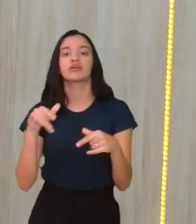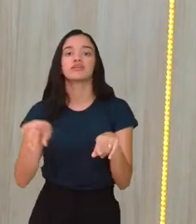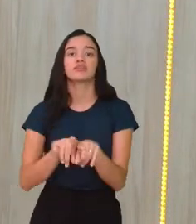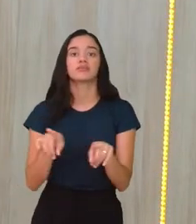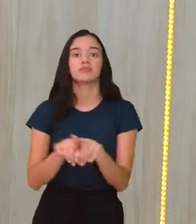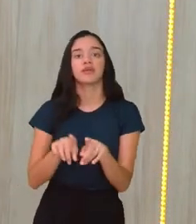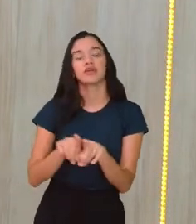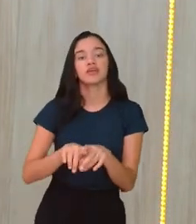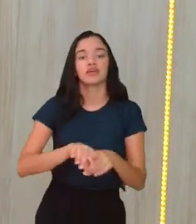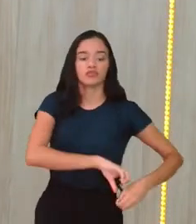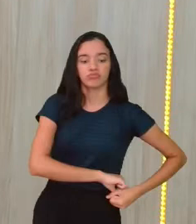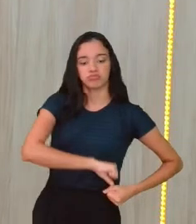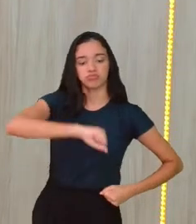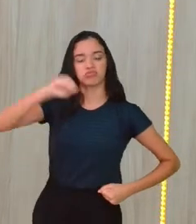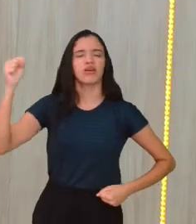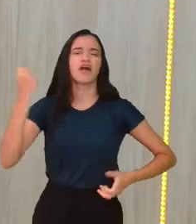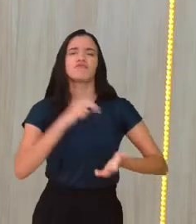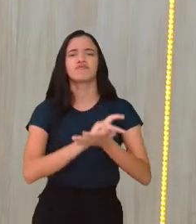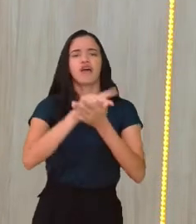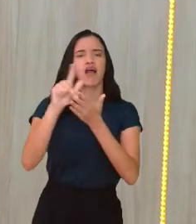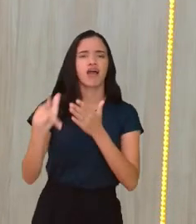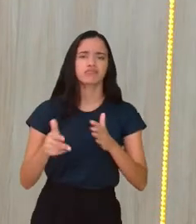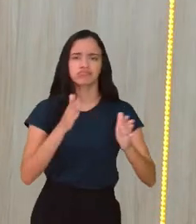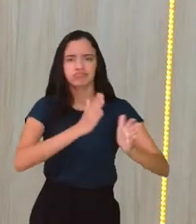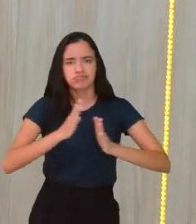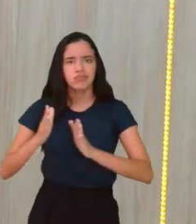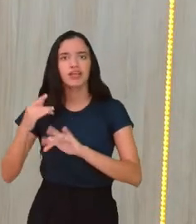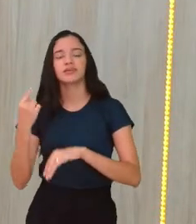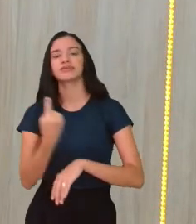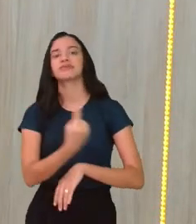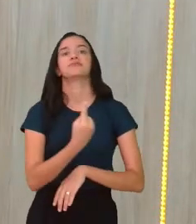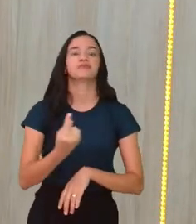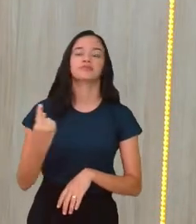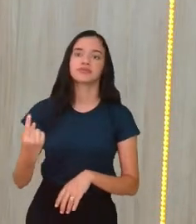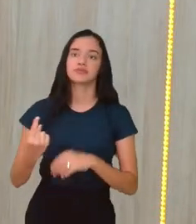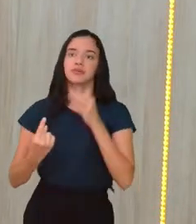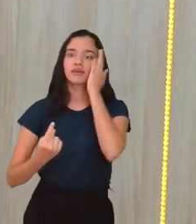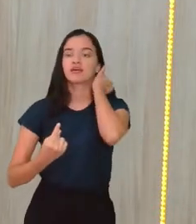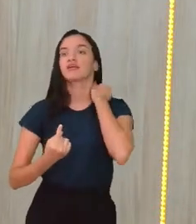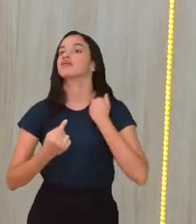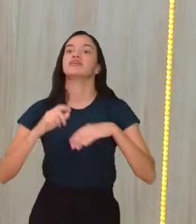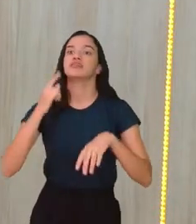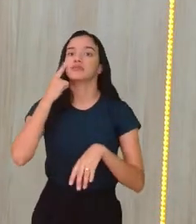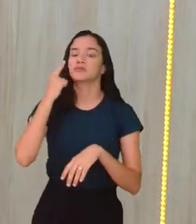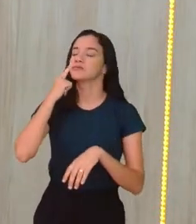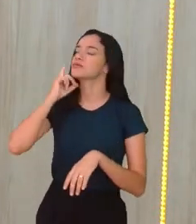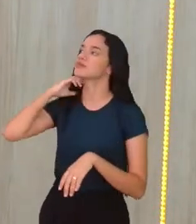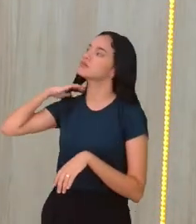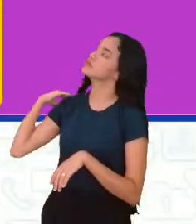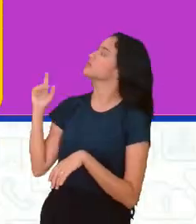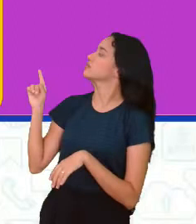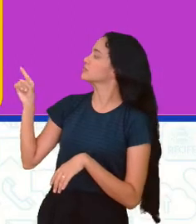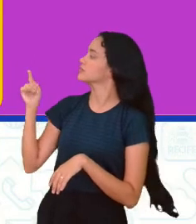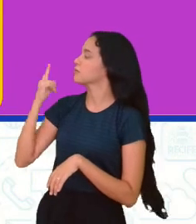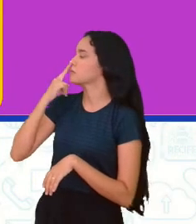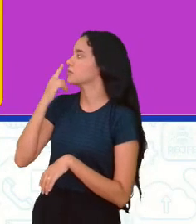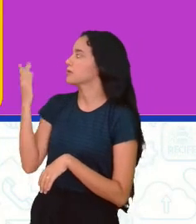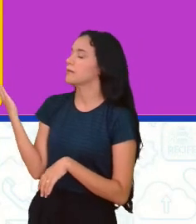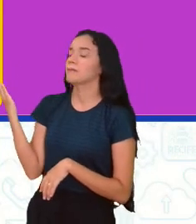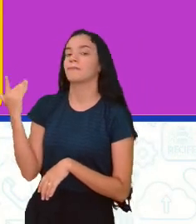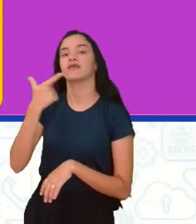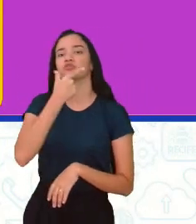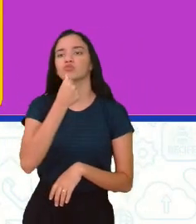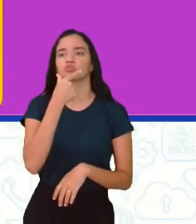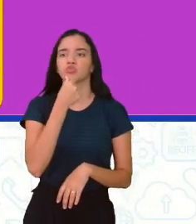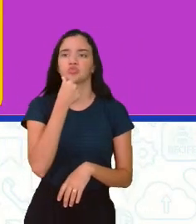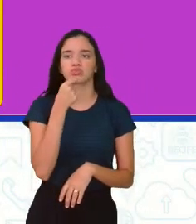Várias modalidades que são praticadas individualmente. Inclusive, eu trouxe na tela pra vocês, aí, e o Zimboltz, né?